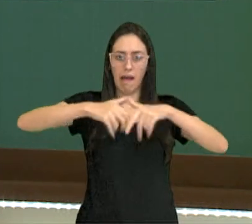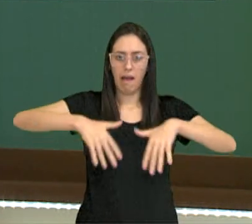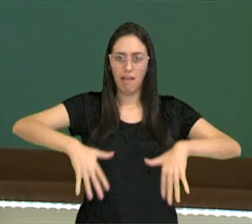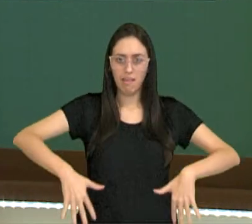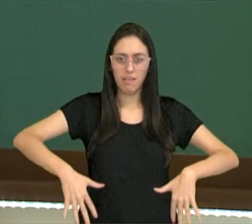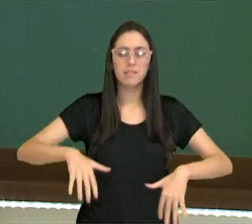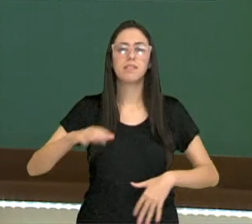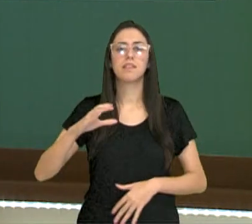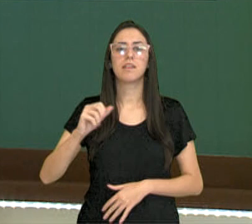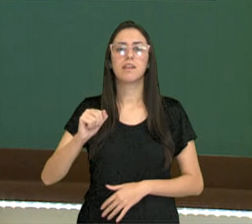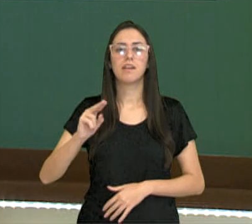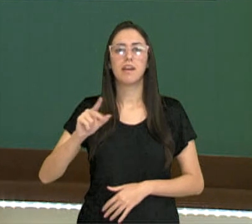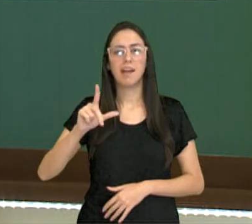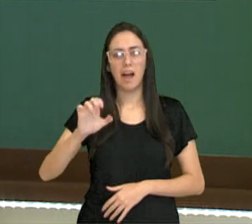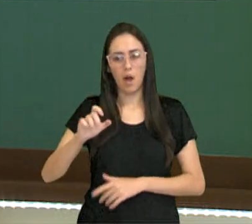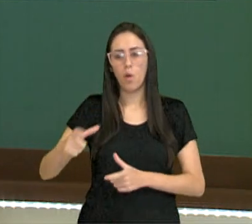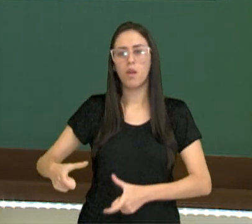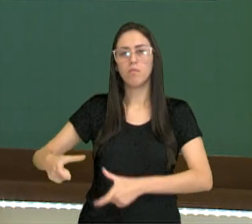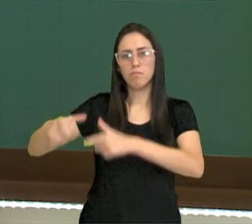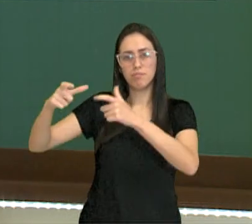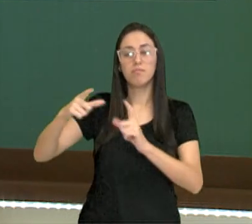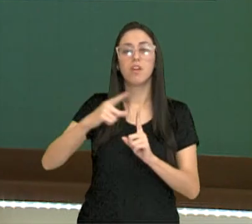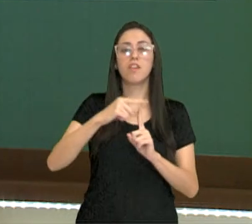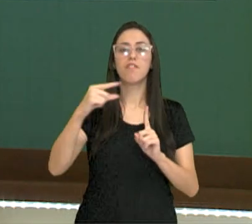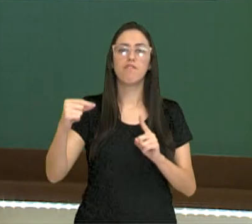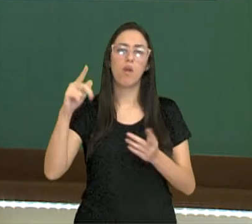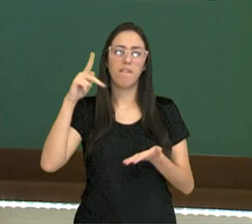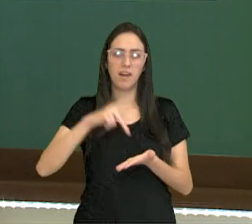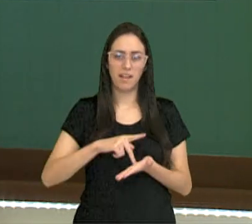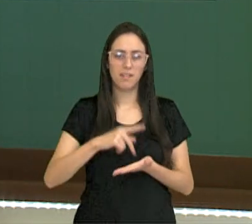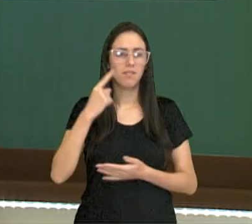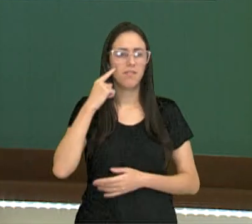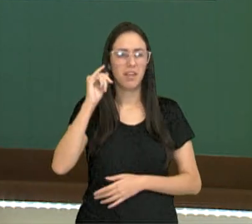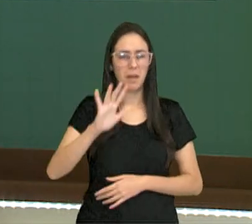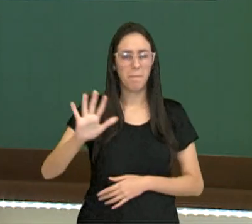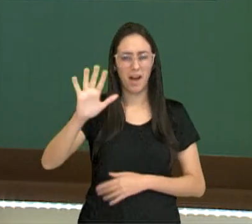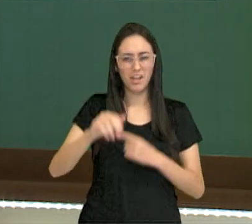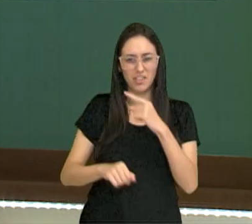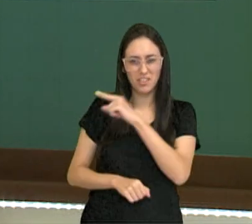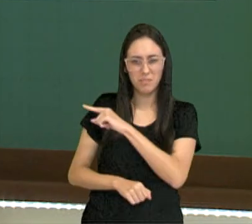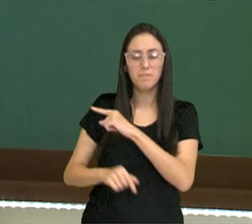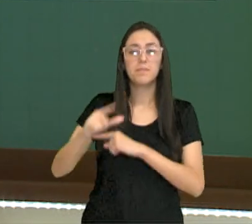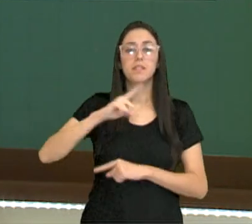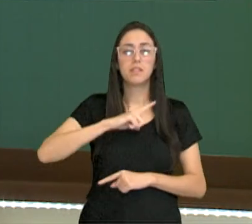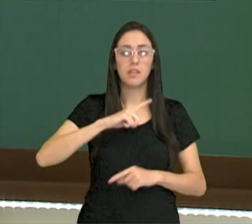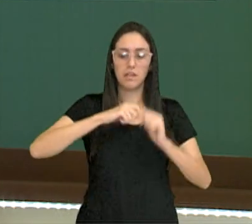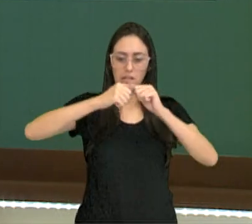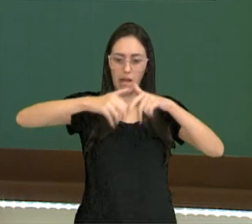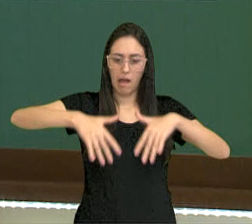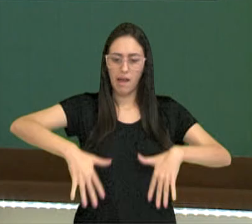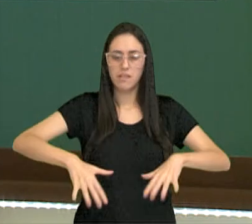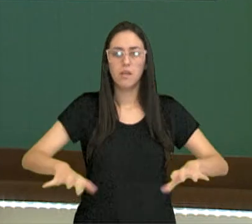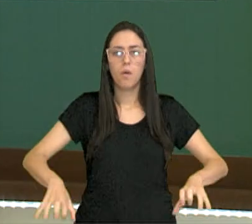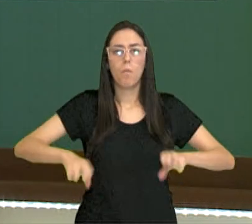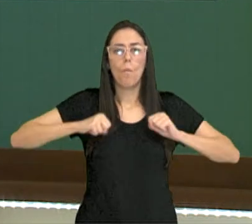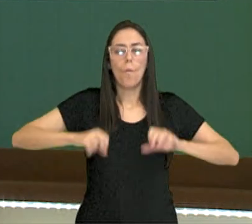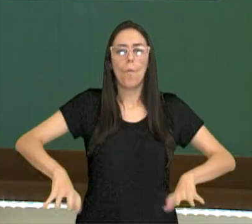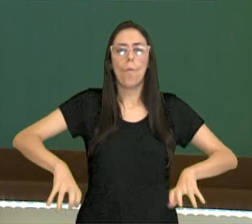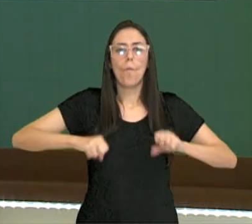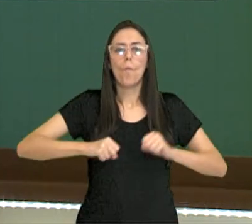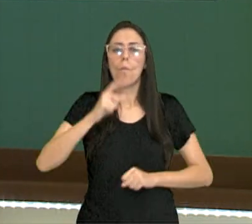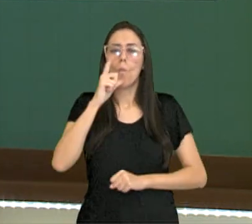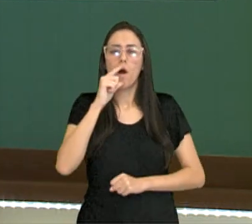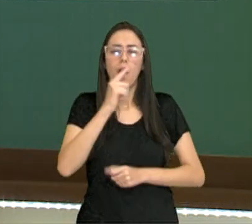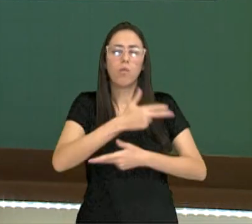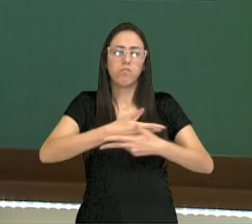caule e folhas verdadeiras. Reparem nessa imagem, nós temos as raízes que vão fazer a absorção de água e